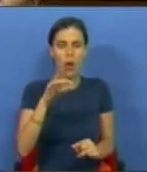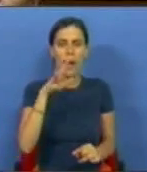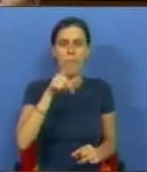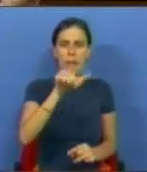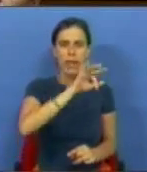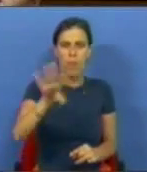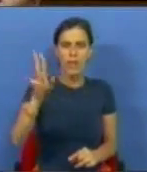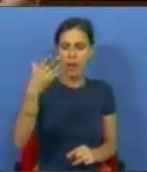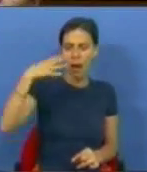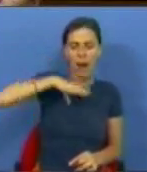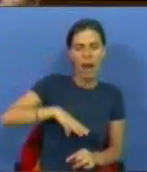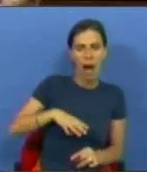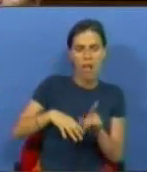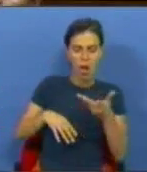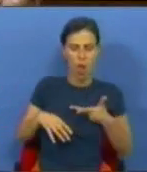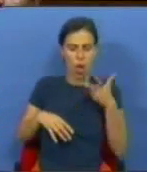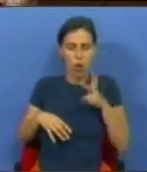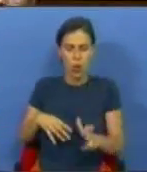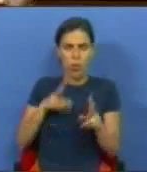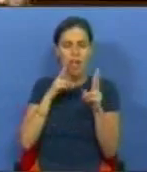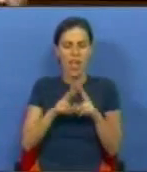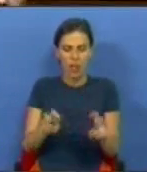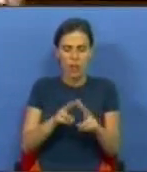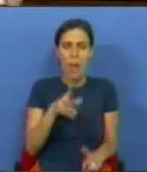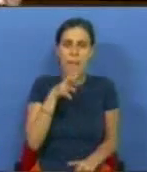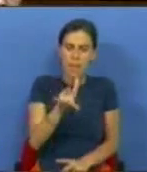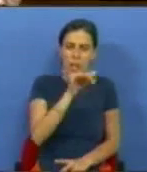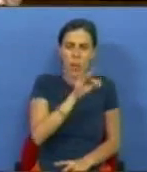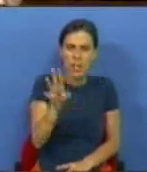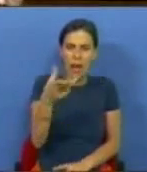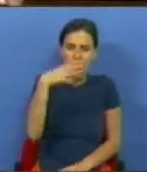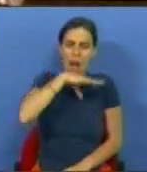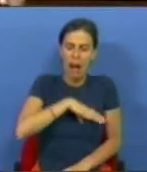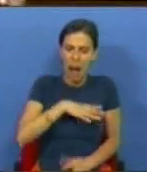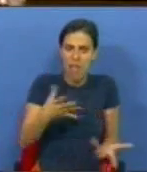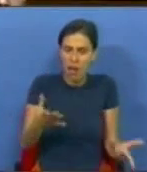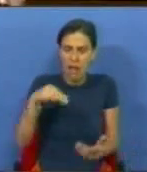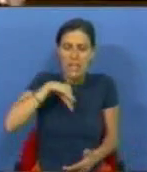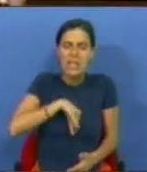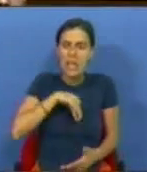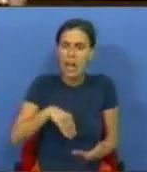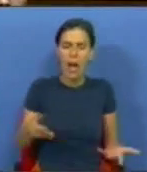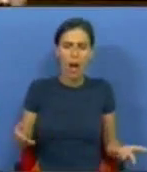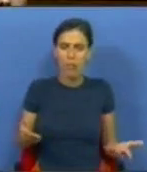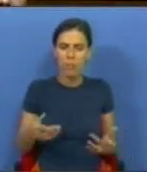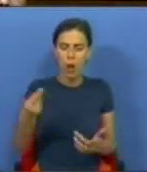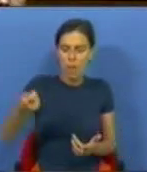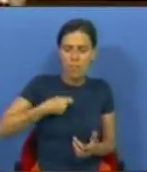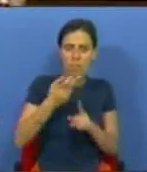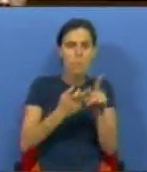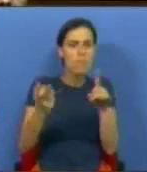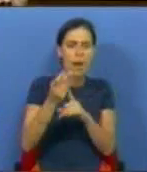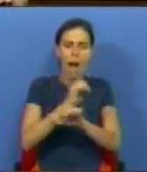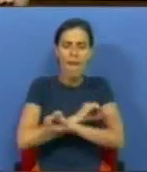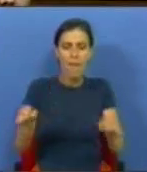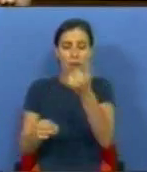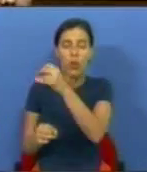euros, uma pessoa depois de ter feito o seu doutoramento um investigador que ganha 1400 euros, que não vê a sua bolsa aumentada